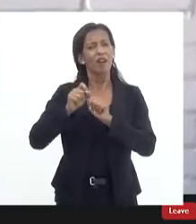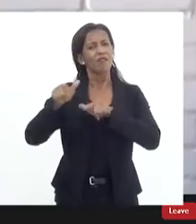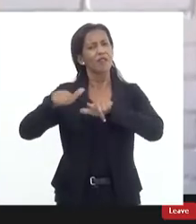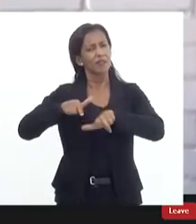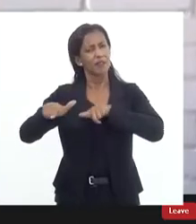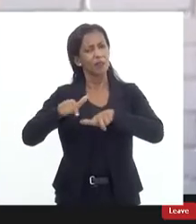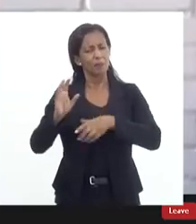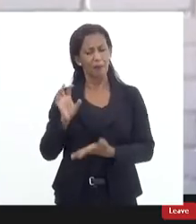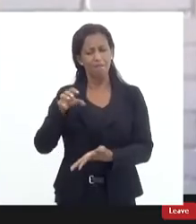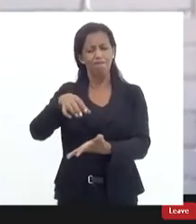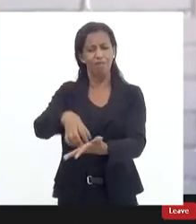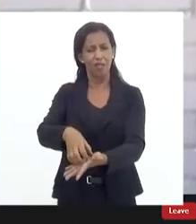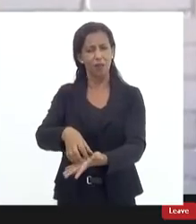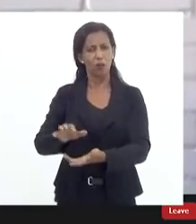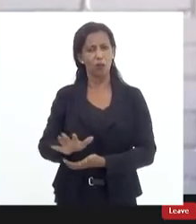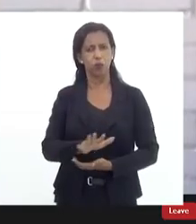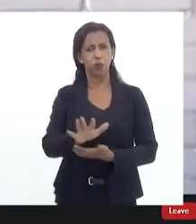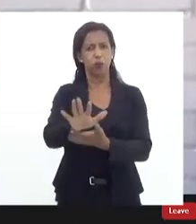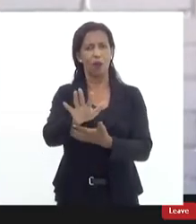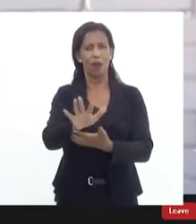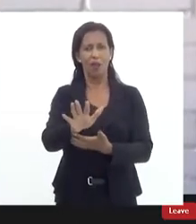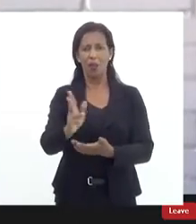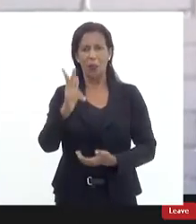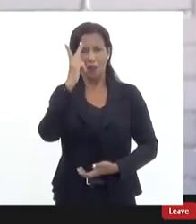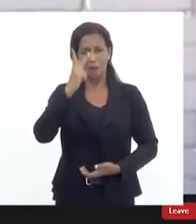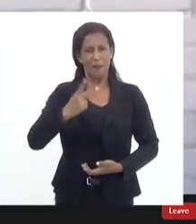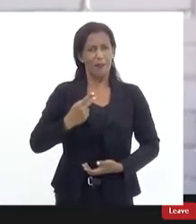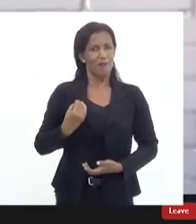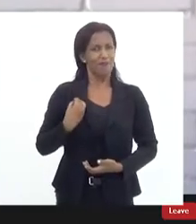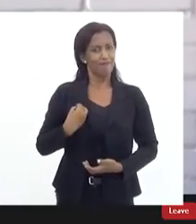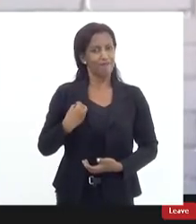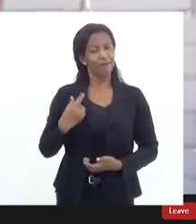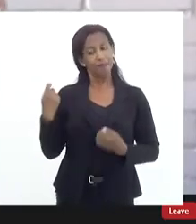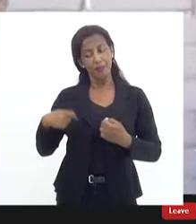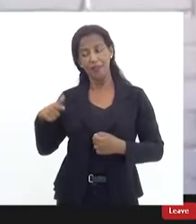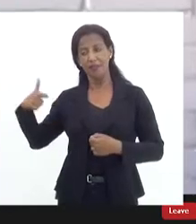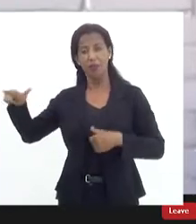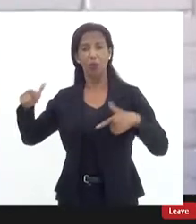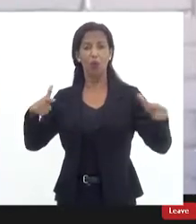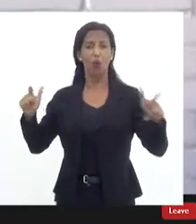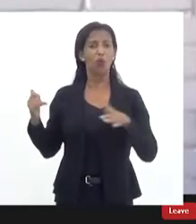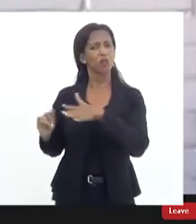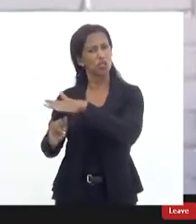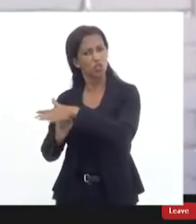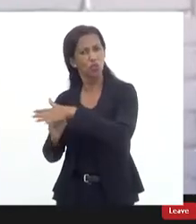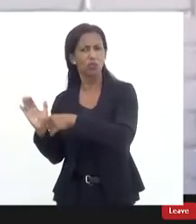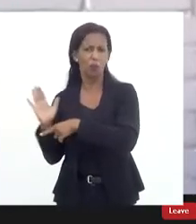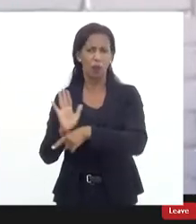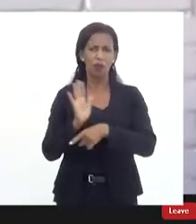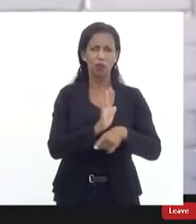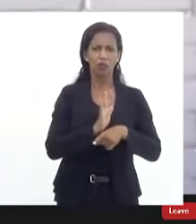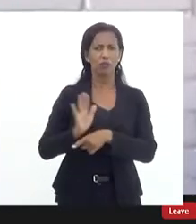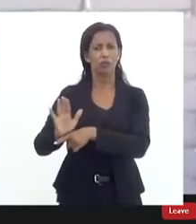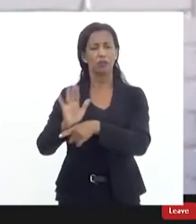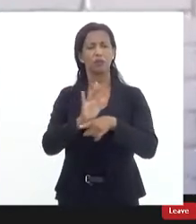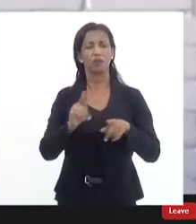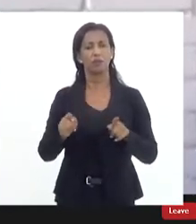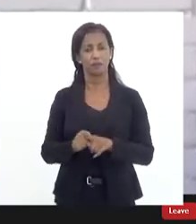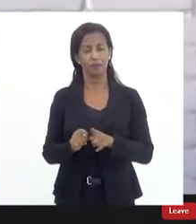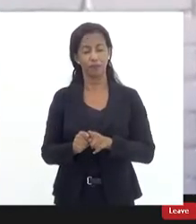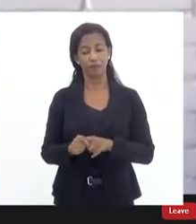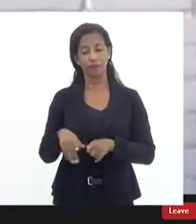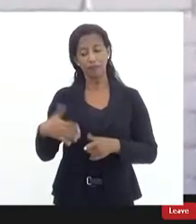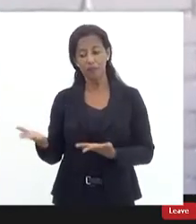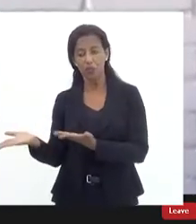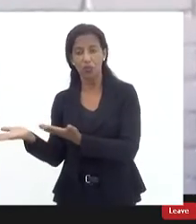comunidades que não é apenas dele que deveriam haver outras instituições ali presentes anteriormente entre a